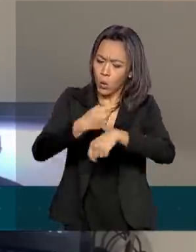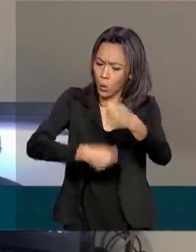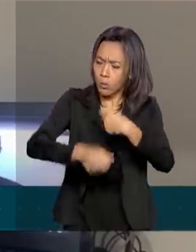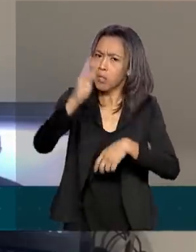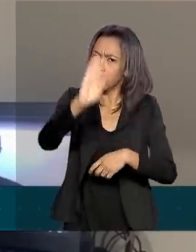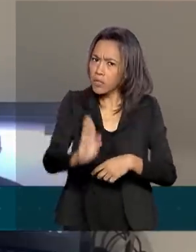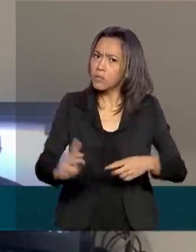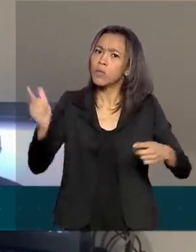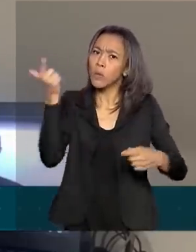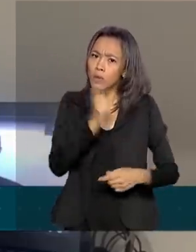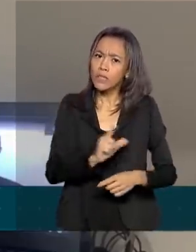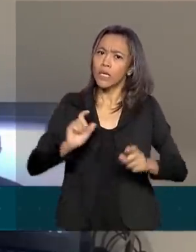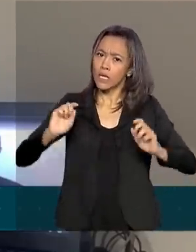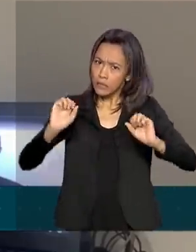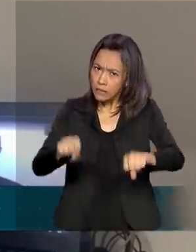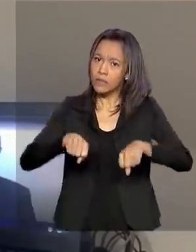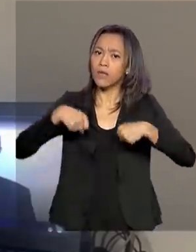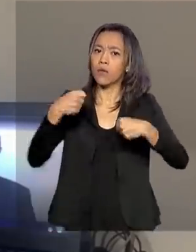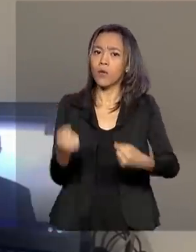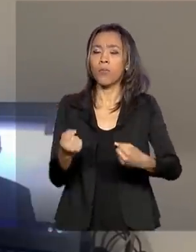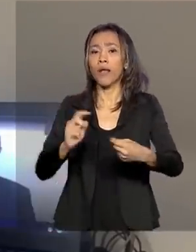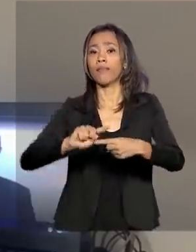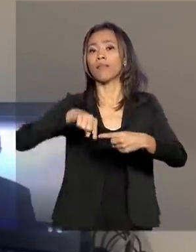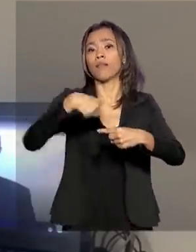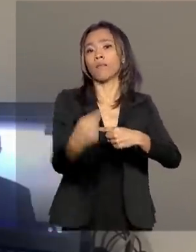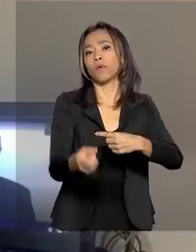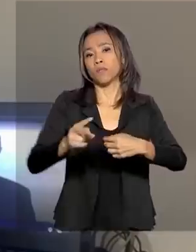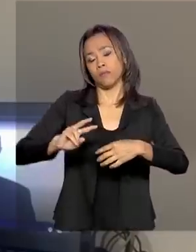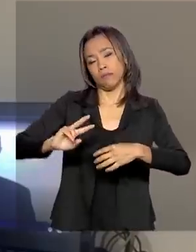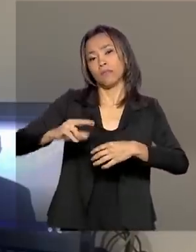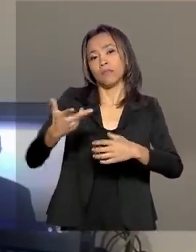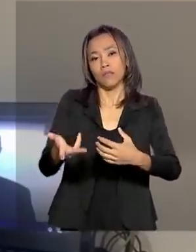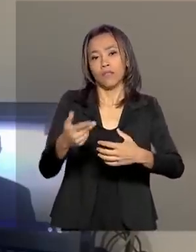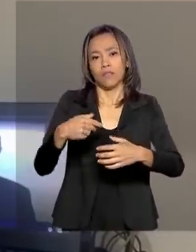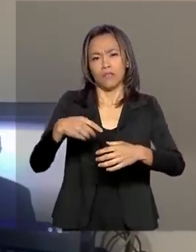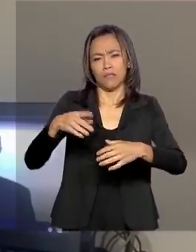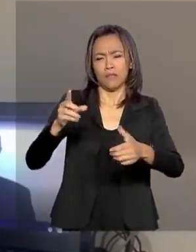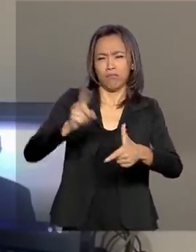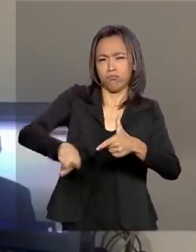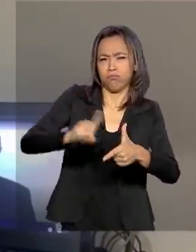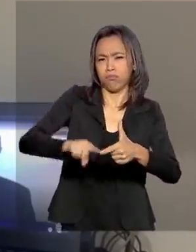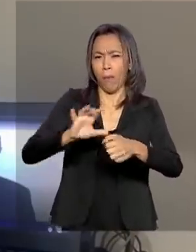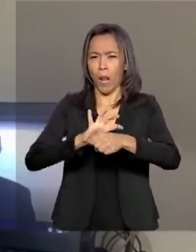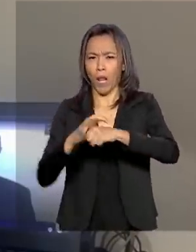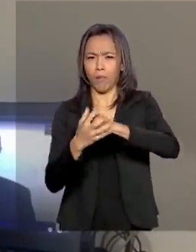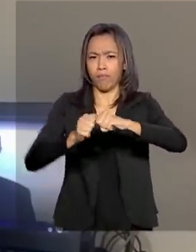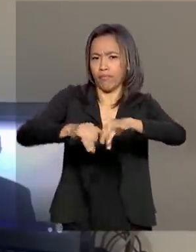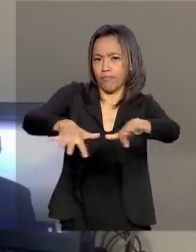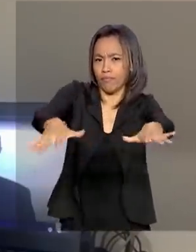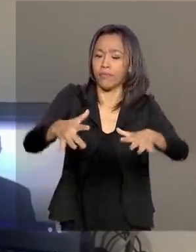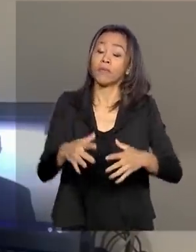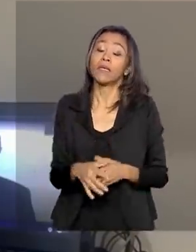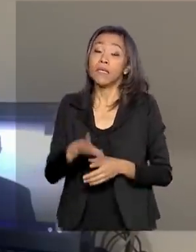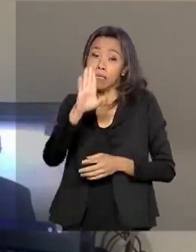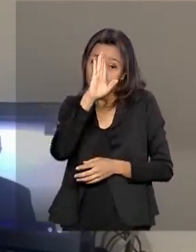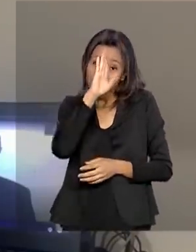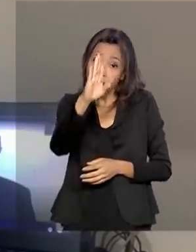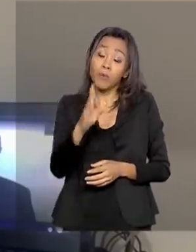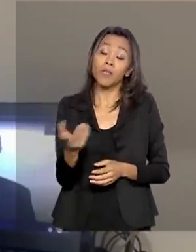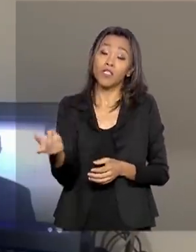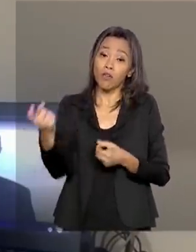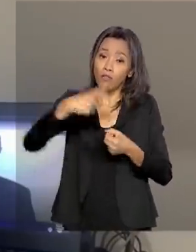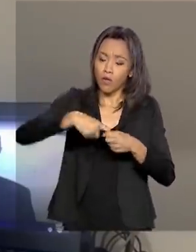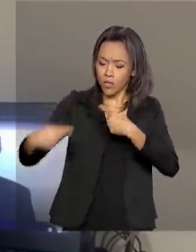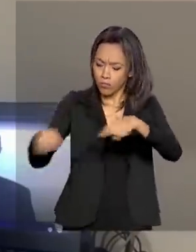recuperar após essa crise, principalmente com investimentos privados, e defendeu a retomada das reformas